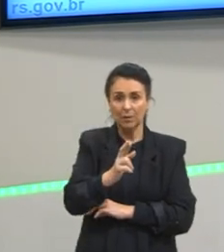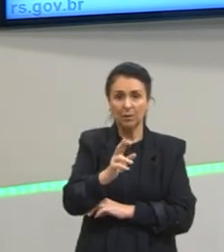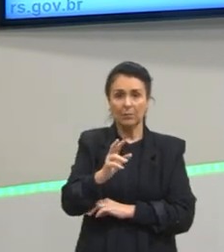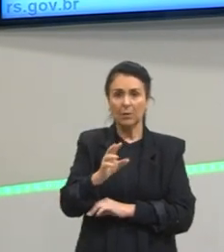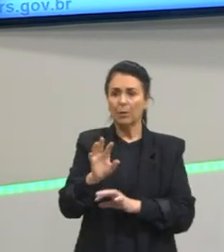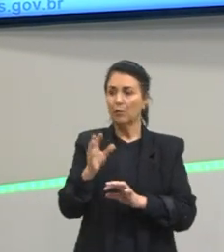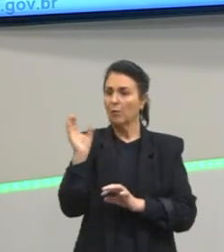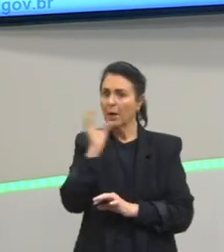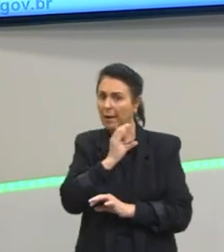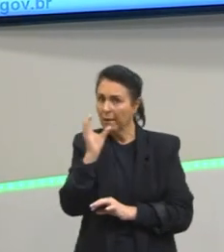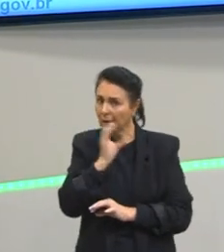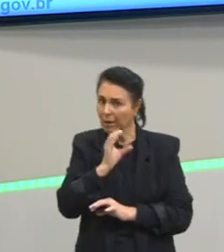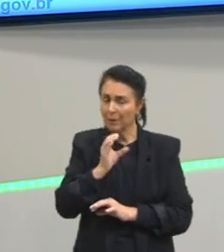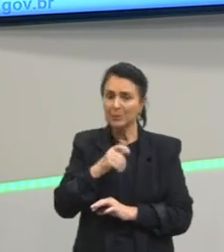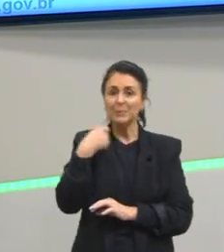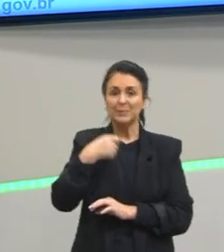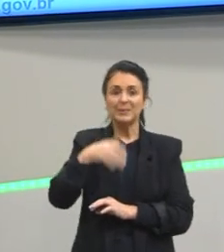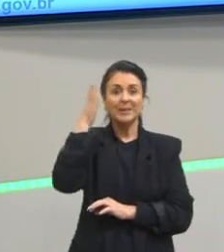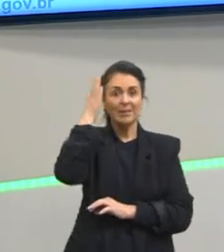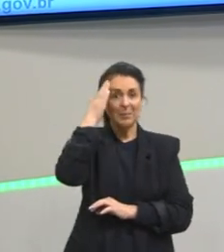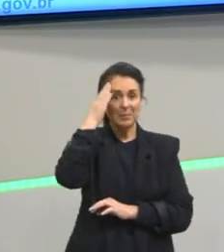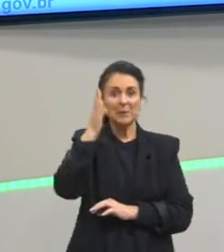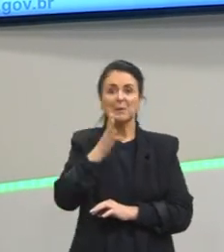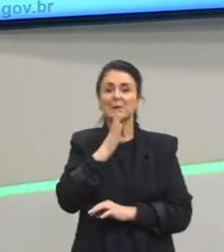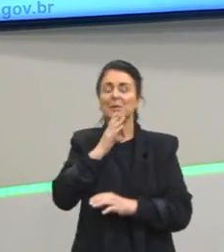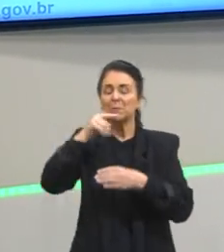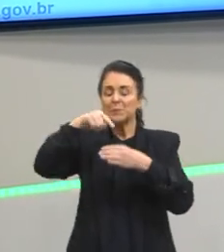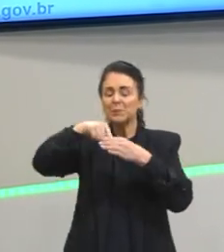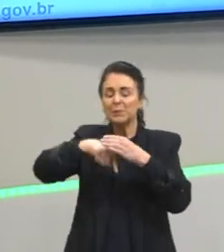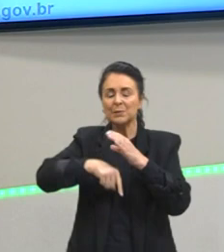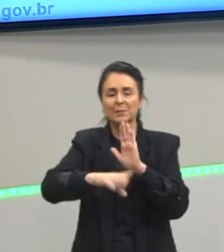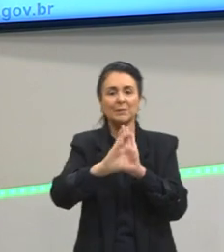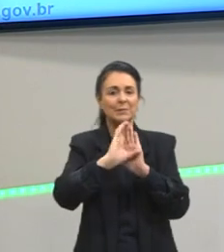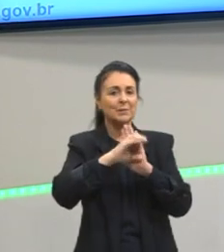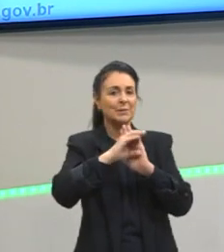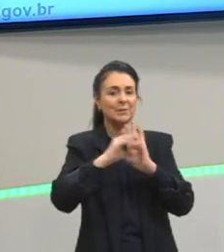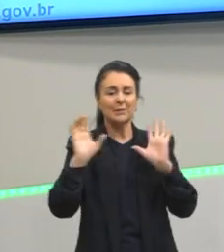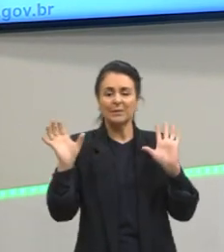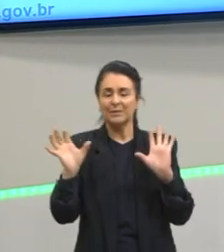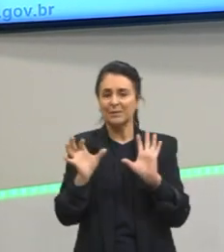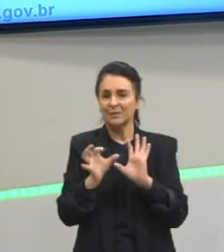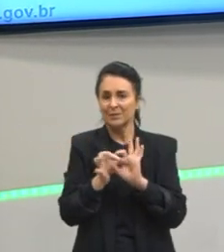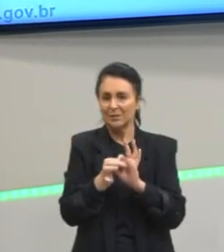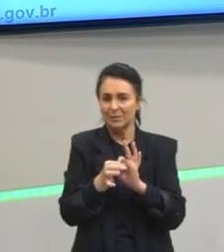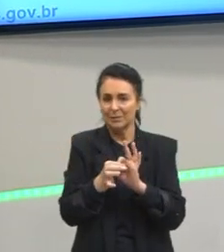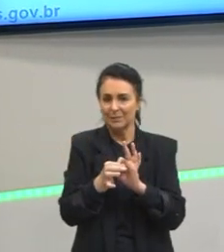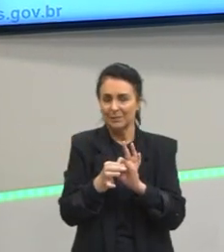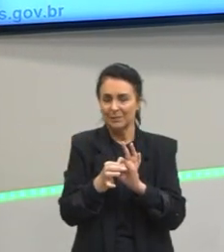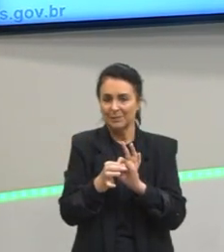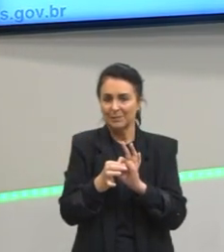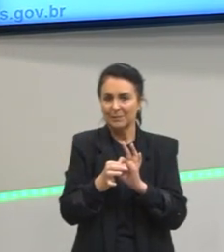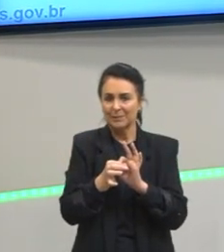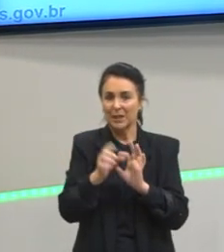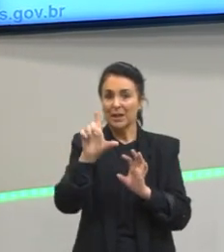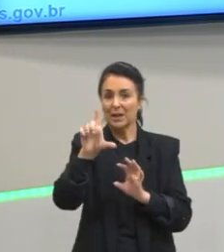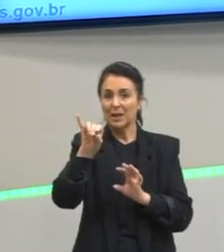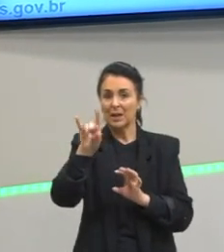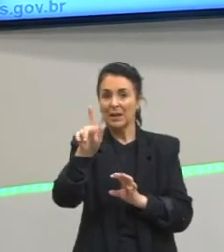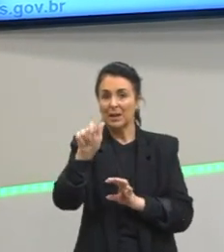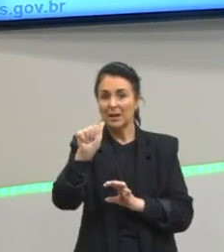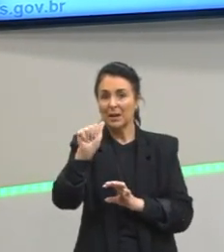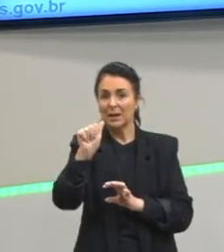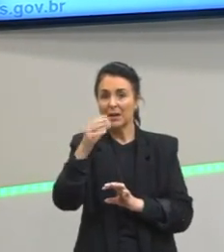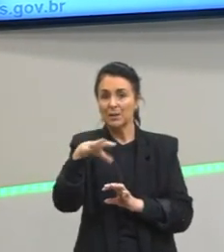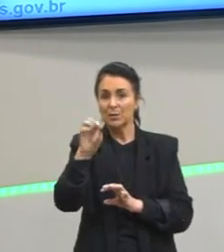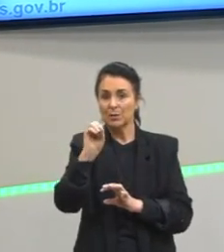super rápido, tem que saber o conceito delas, das ligações. E quais moléculas que